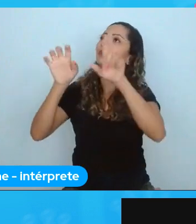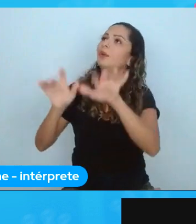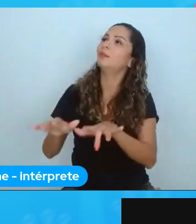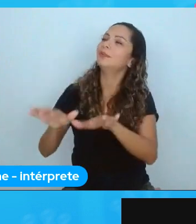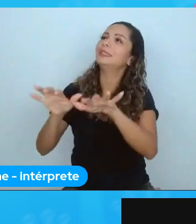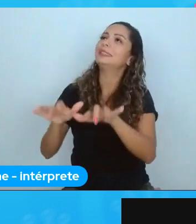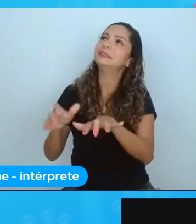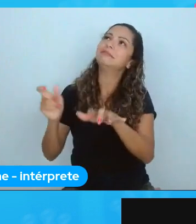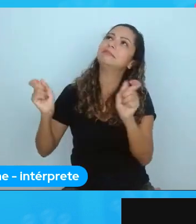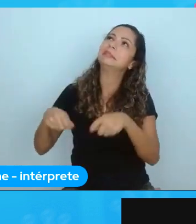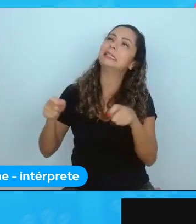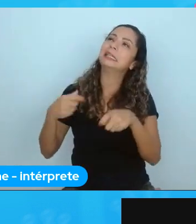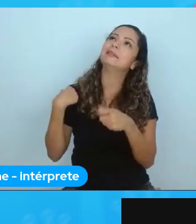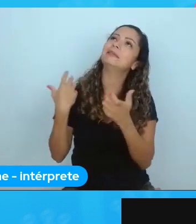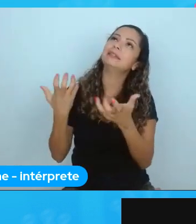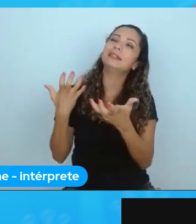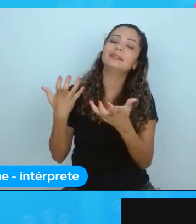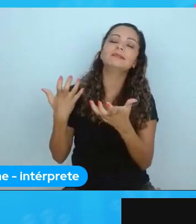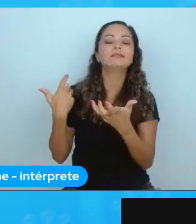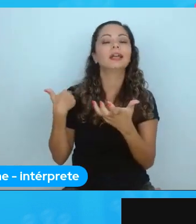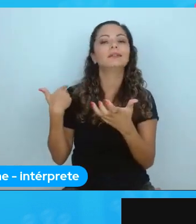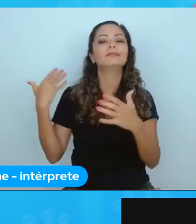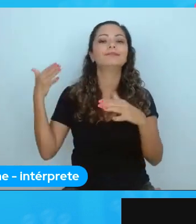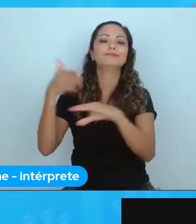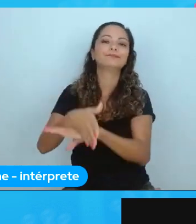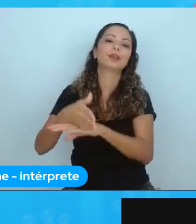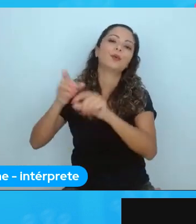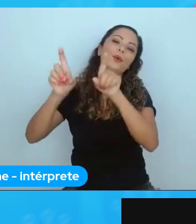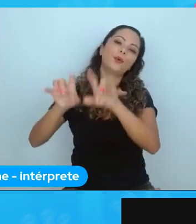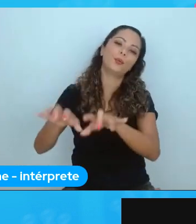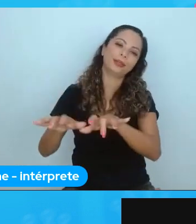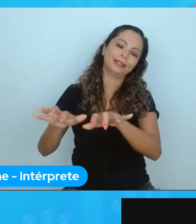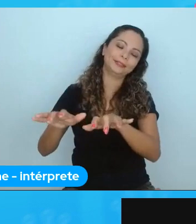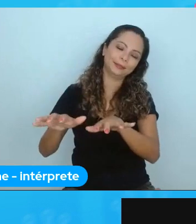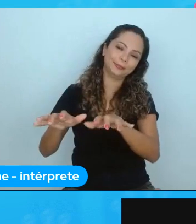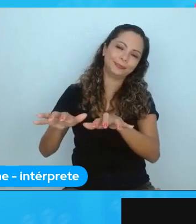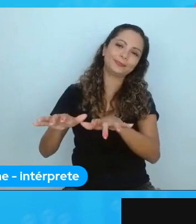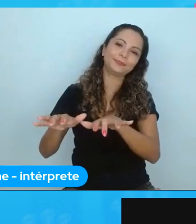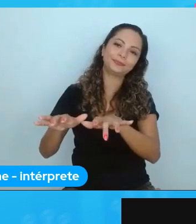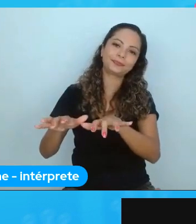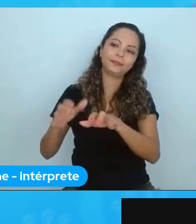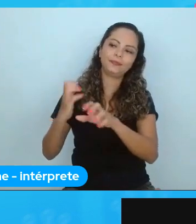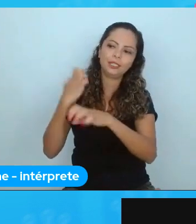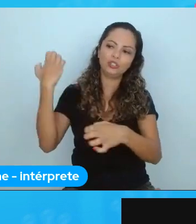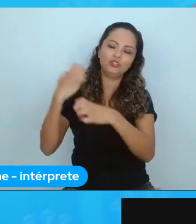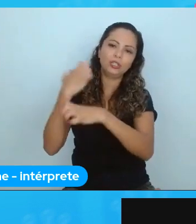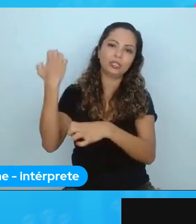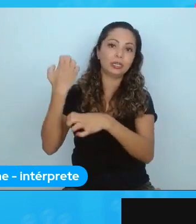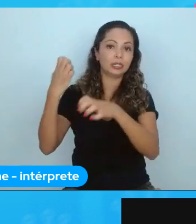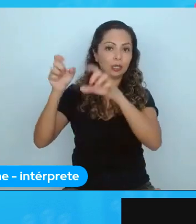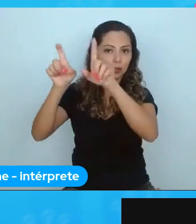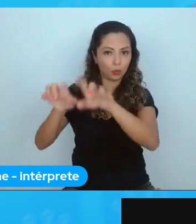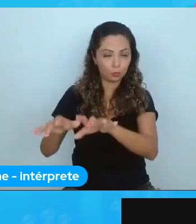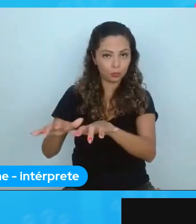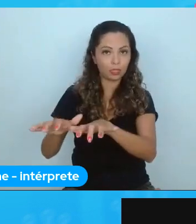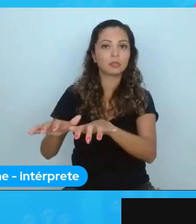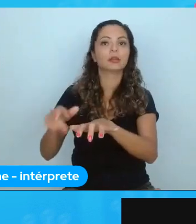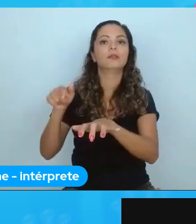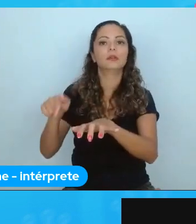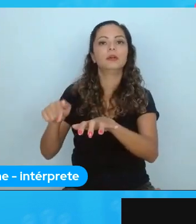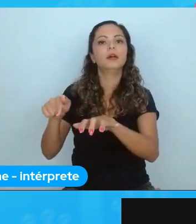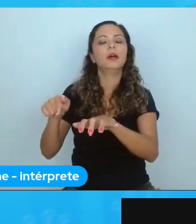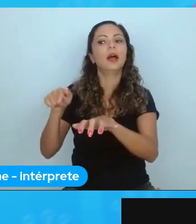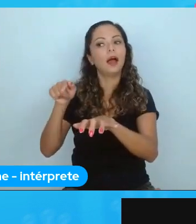mas ainda bem que eu fui para a computação e foi engenharia de computação, inclusive, foi nessa